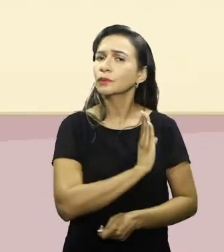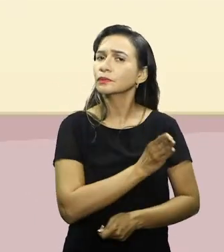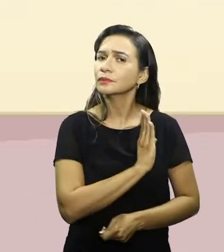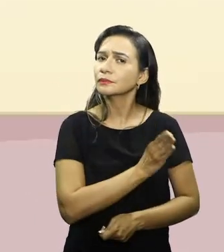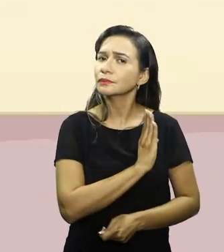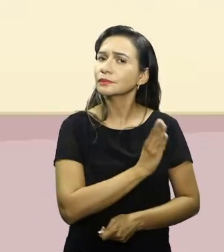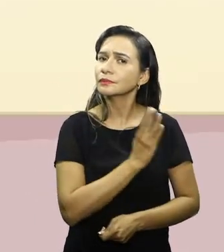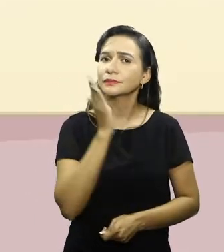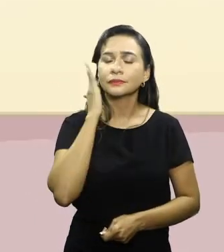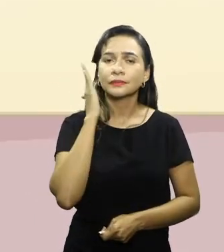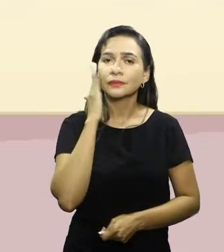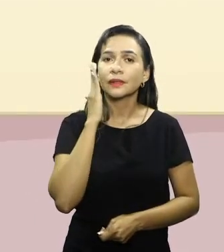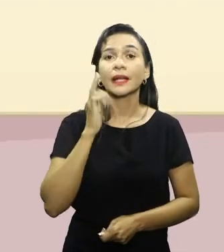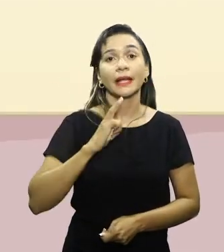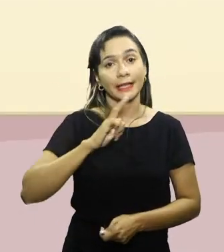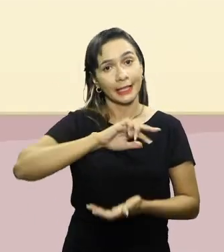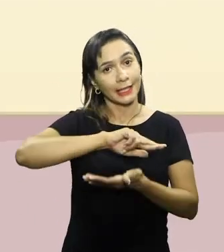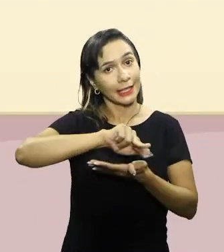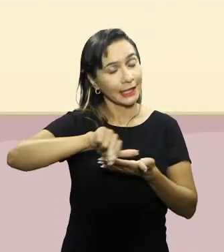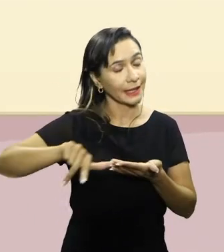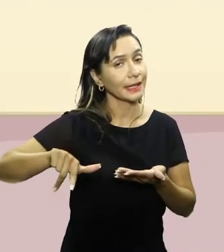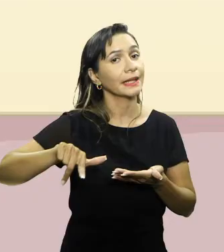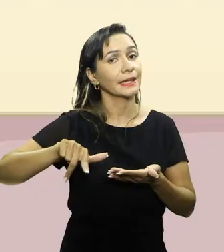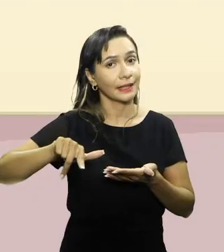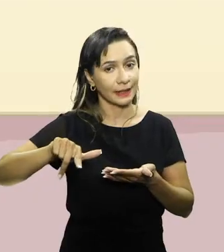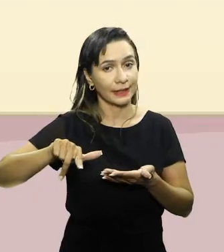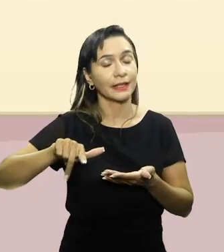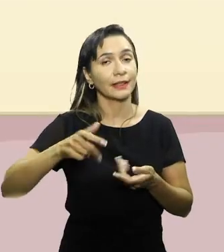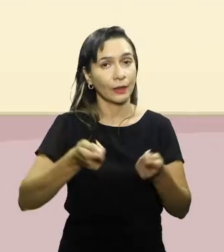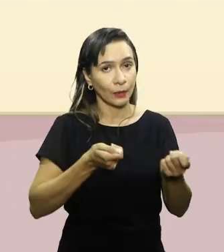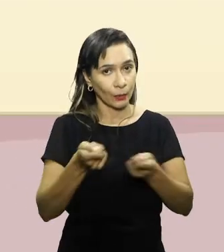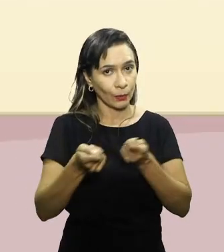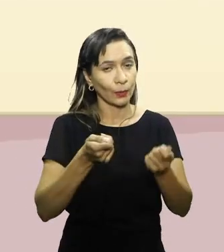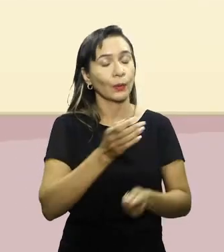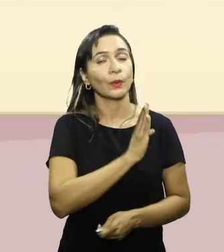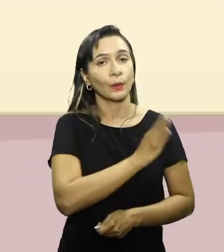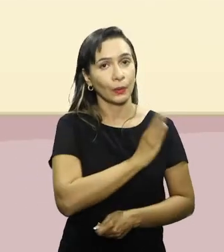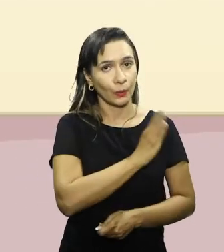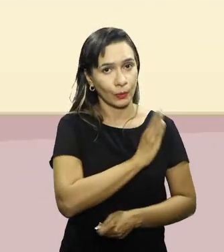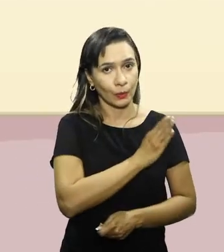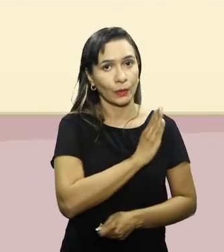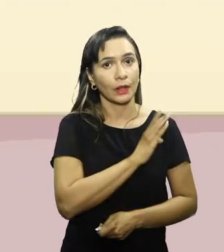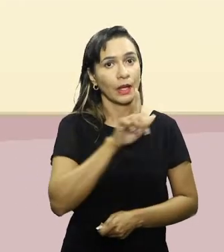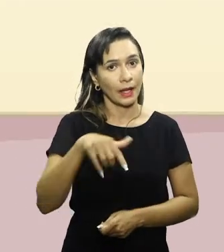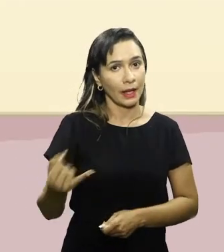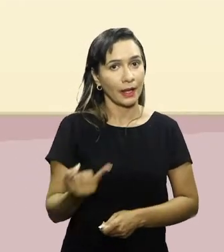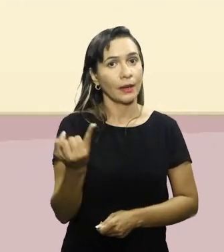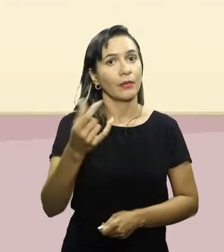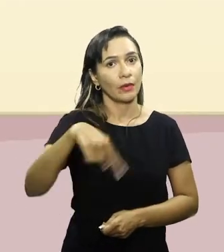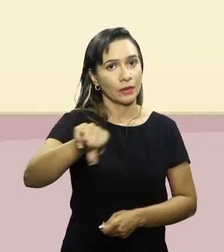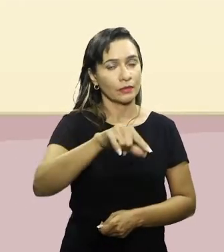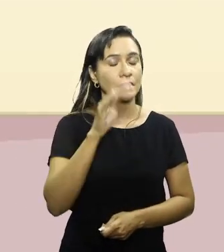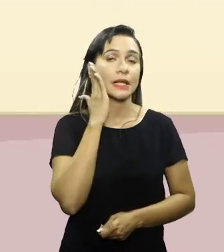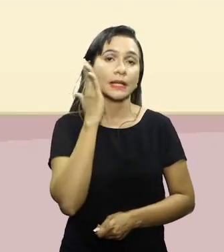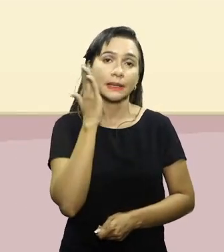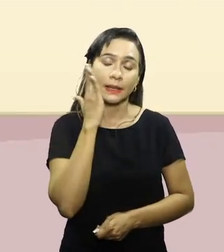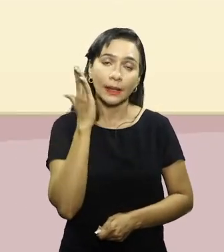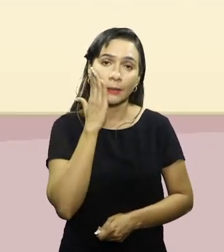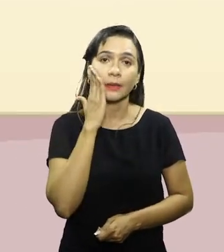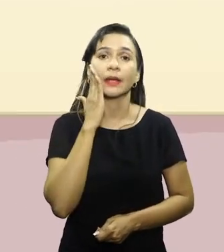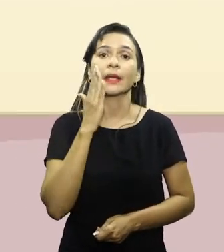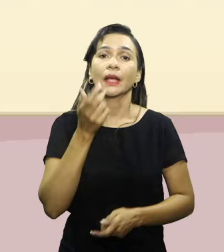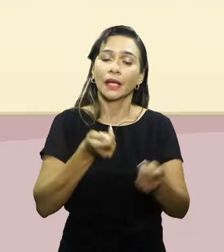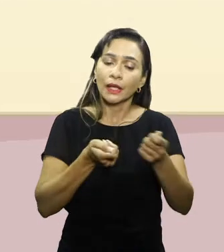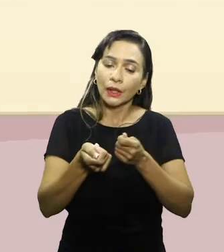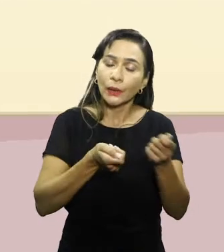cardíaca. Existem diferentes formas, pessoal, de se controlar a frequência cardíaca, certo? É importante destacar que o